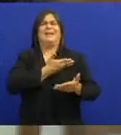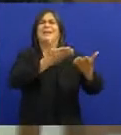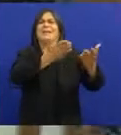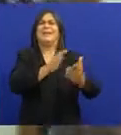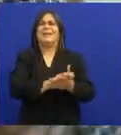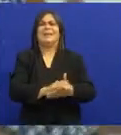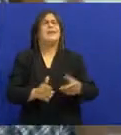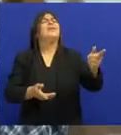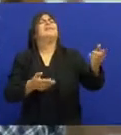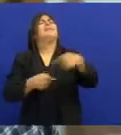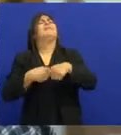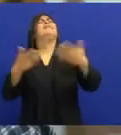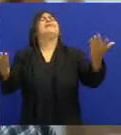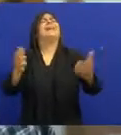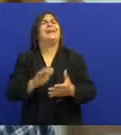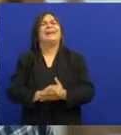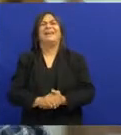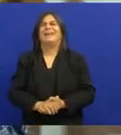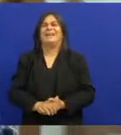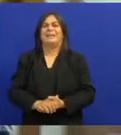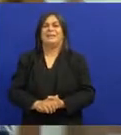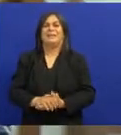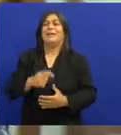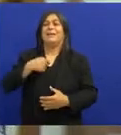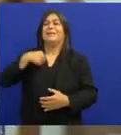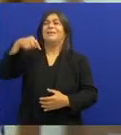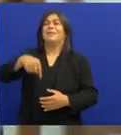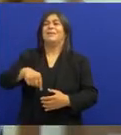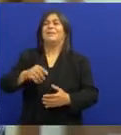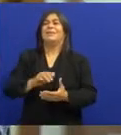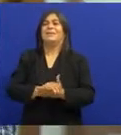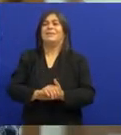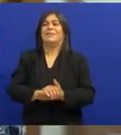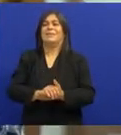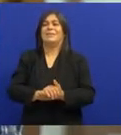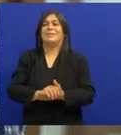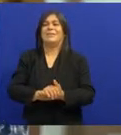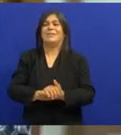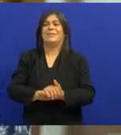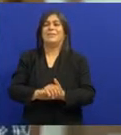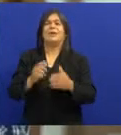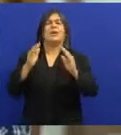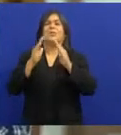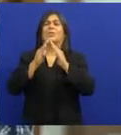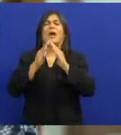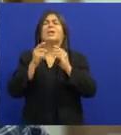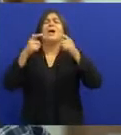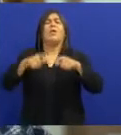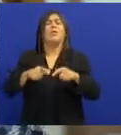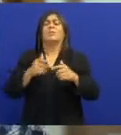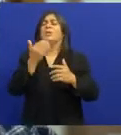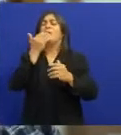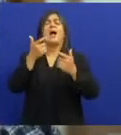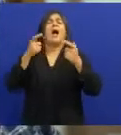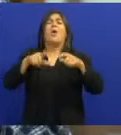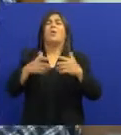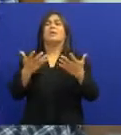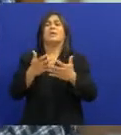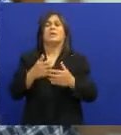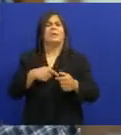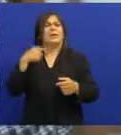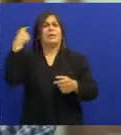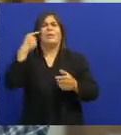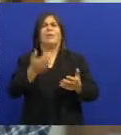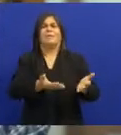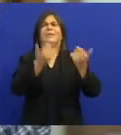Jacos Meu amigo Ele disse Que danada está fazendo aqui Antônio Eu digo Eu estou aqui Eu não tenho onde ficar Não tenho onde ficar Comer Não tenho onde beber Não tenho que fazer